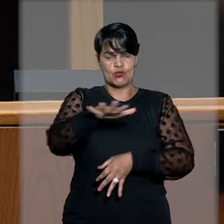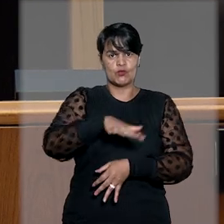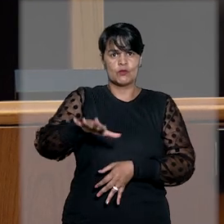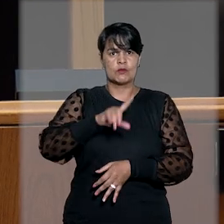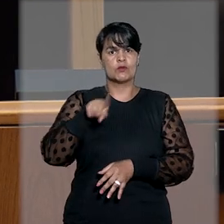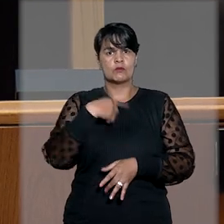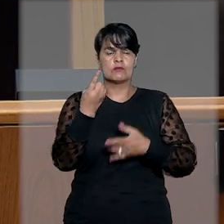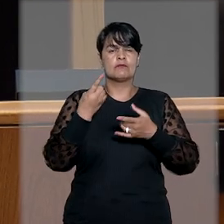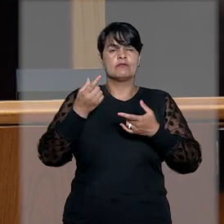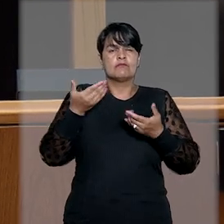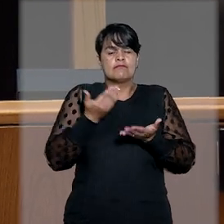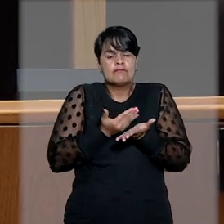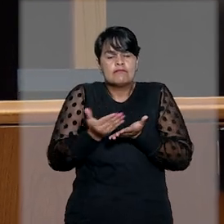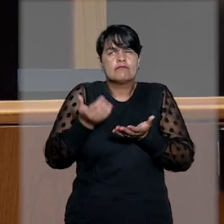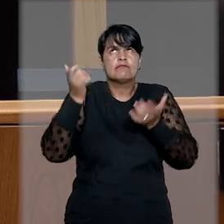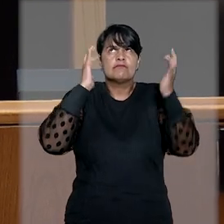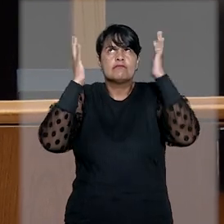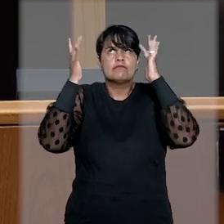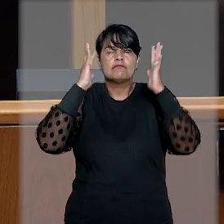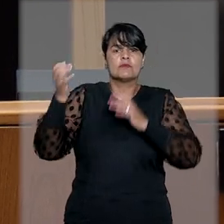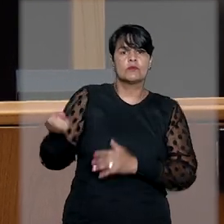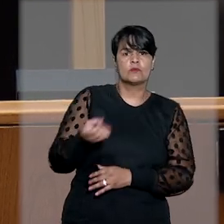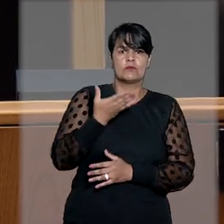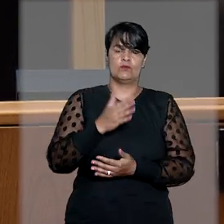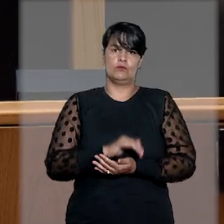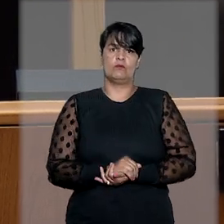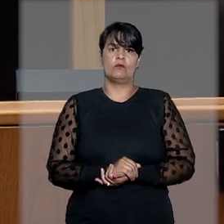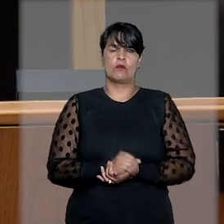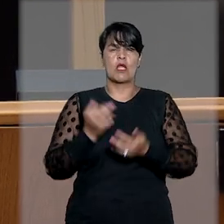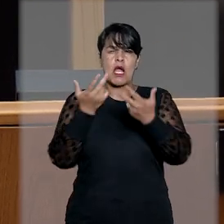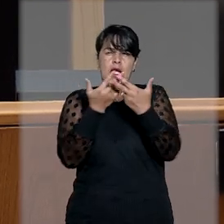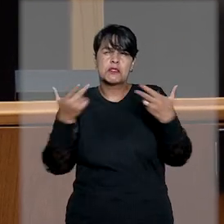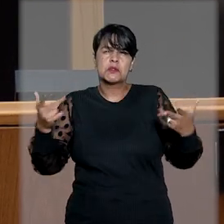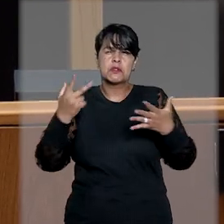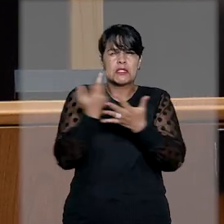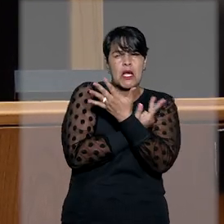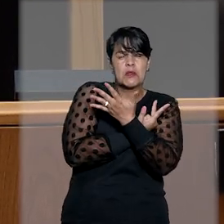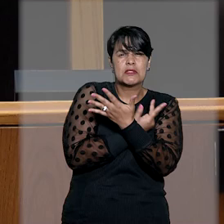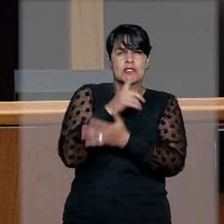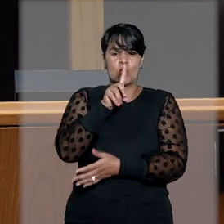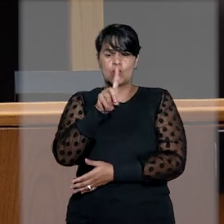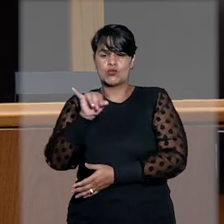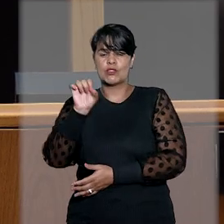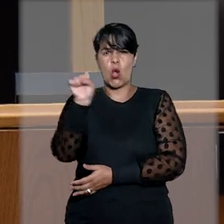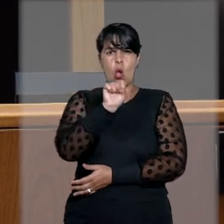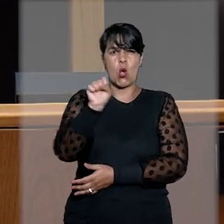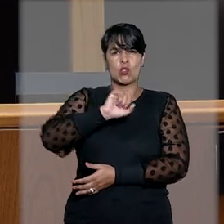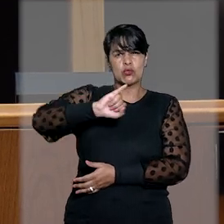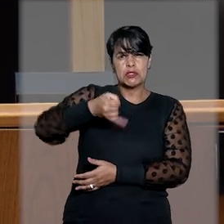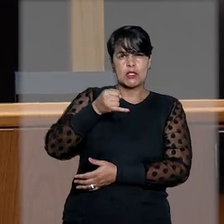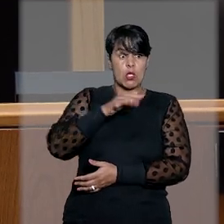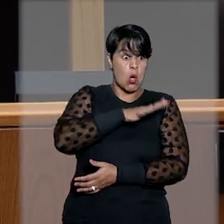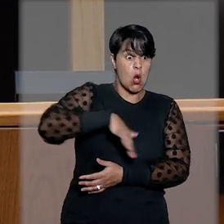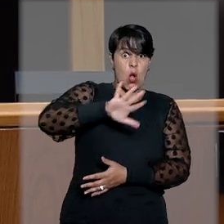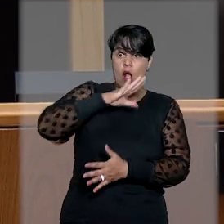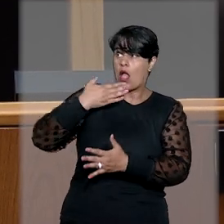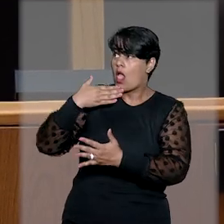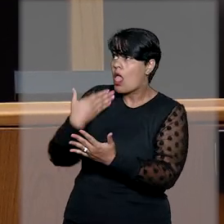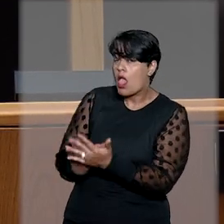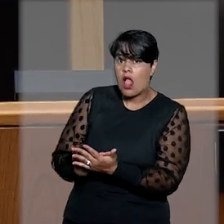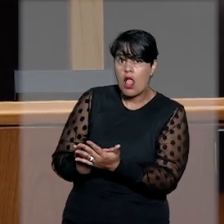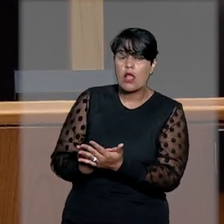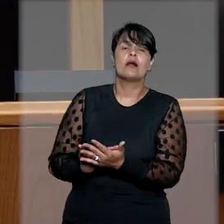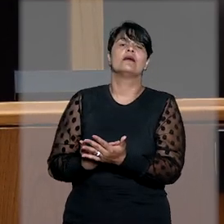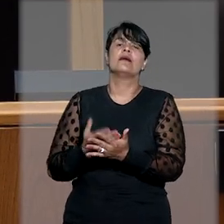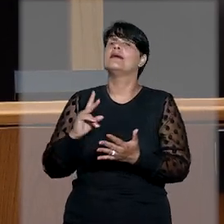por novas luzes. Se as agressões ocorridas no dia 8 de janeiro chocaram a nação, elas tiveram, por